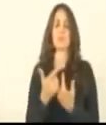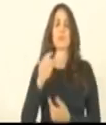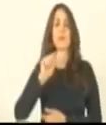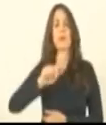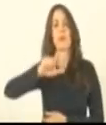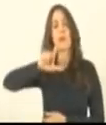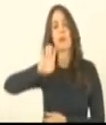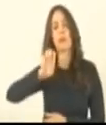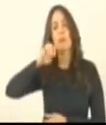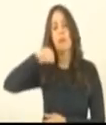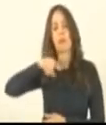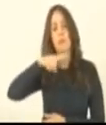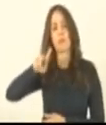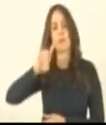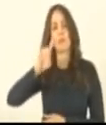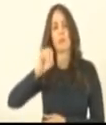forró,